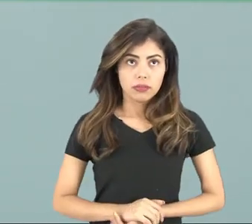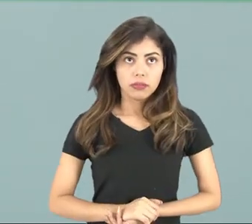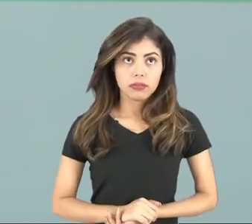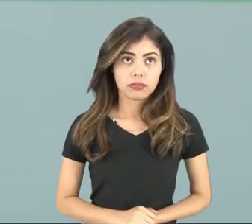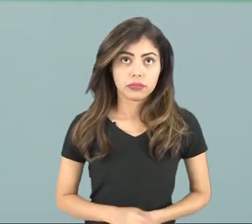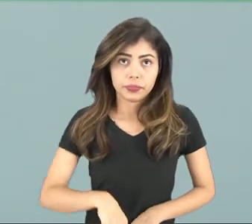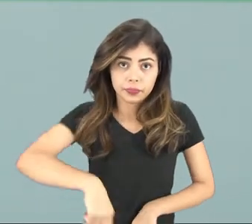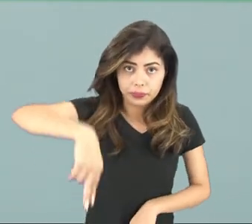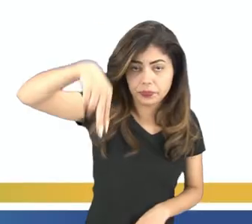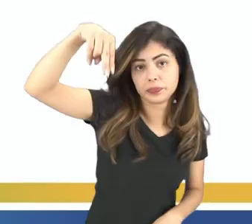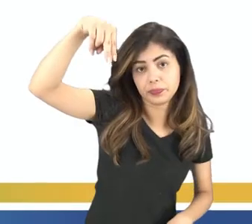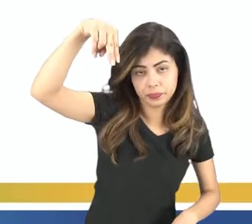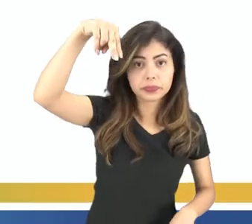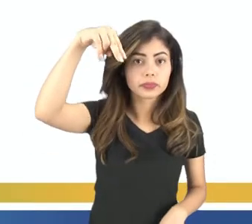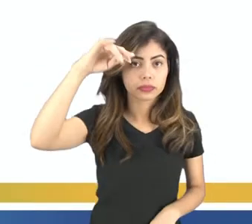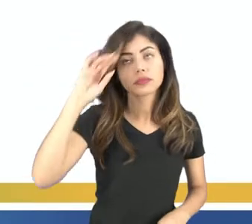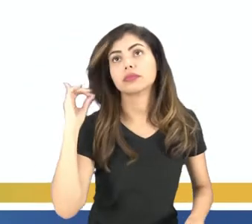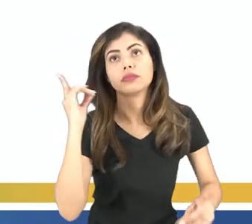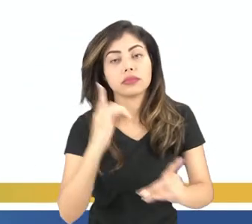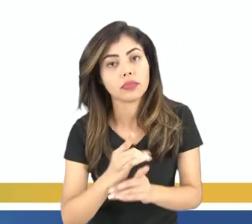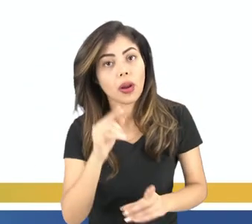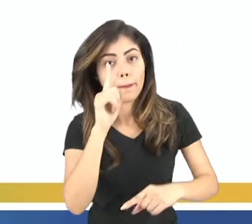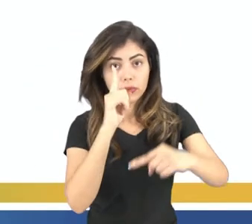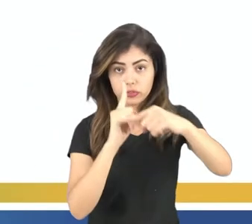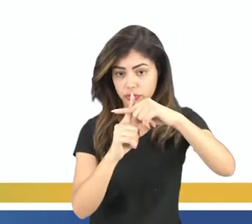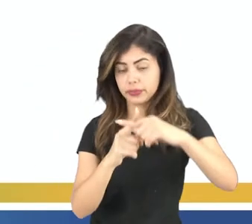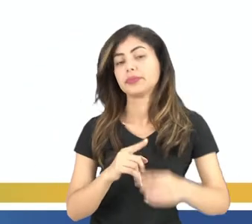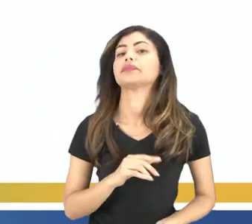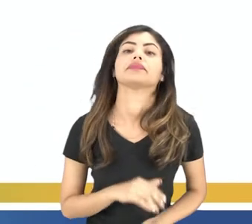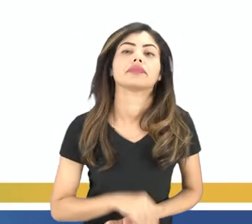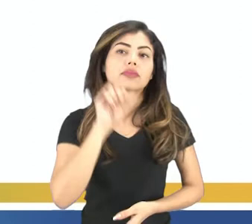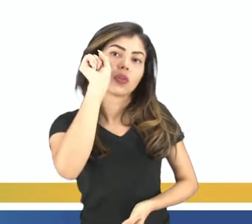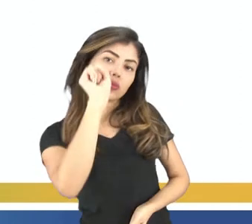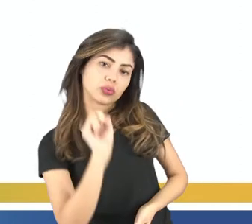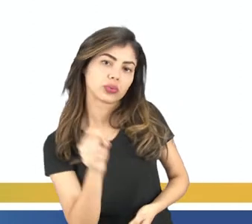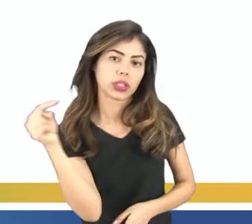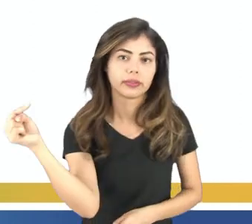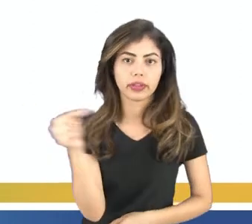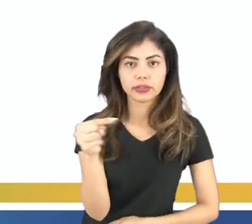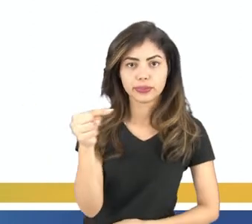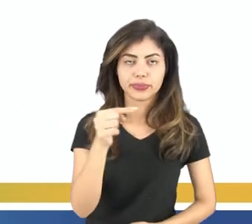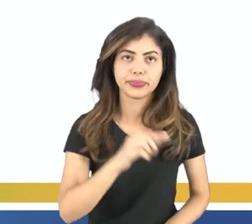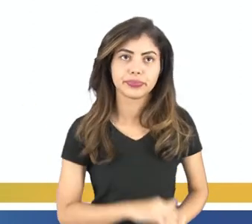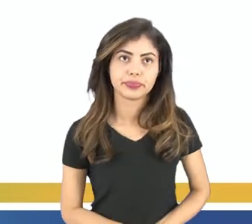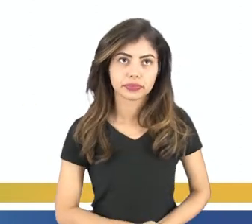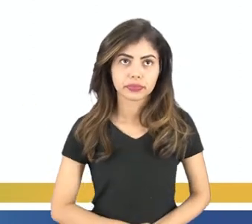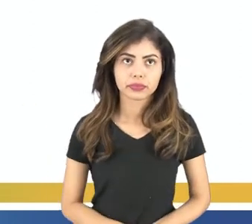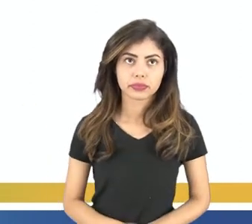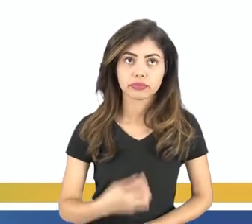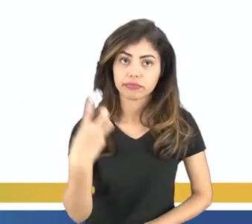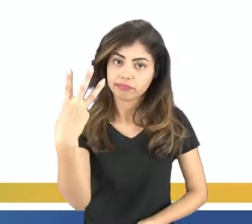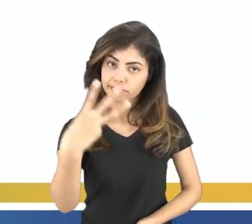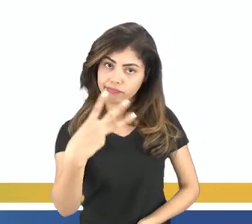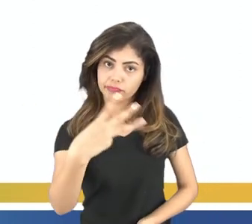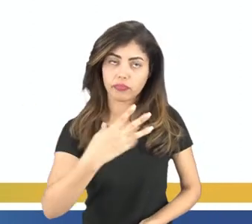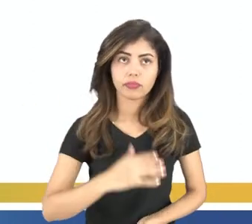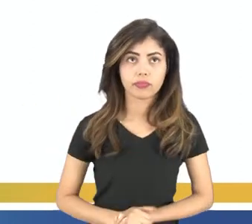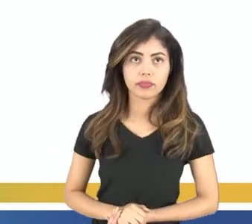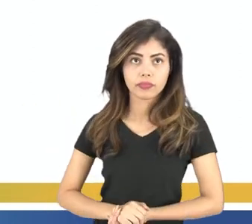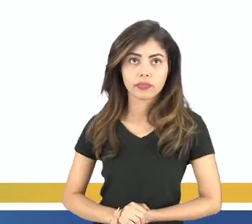O norte vai ser o polo que a gente vai chamar de polo positivo, e o sul é o polo negativo. Terceiro ponto.